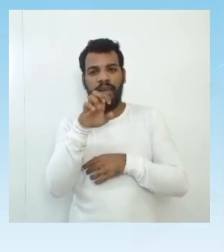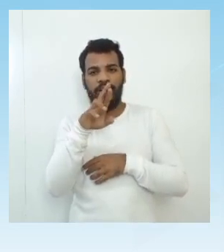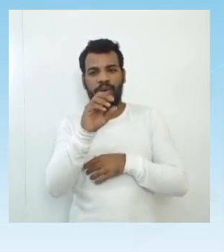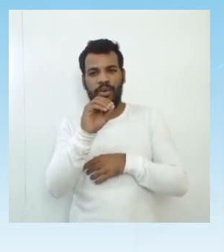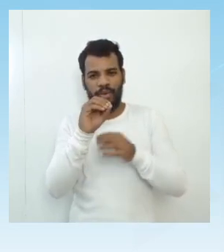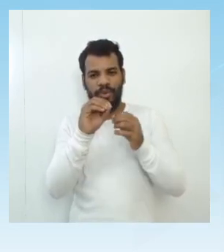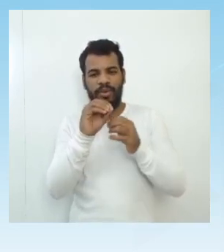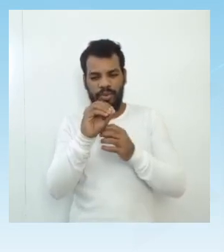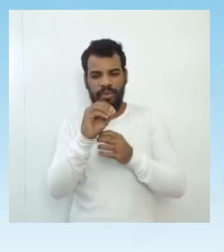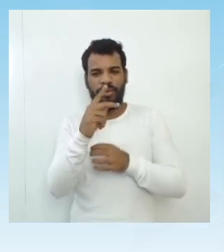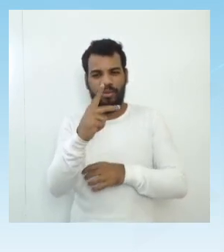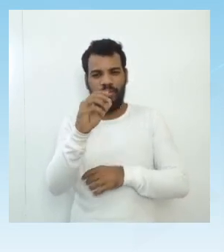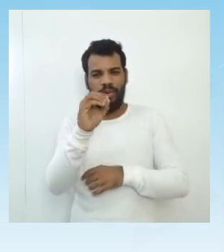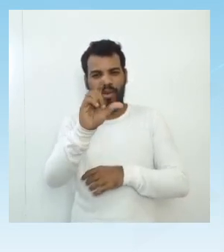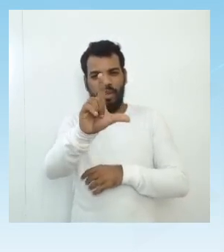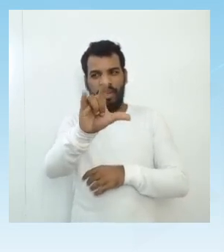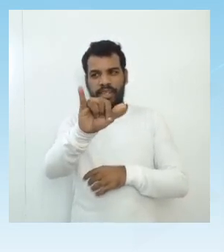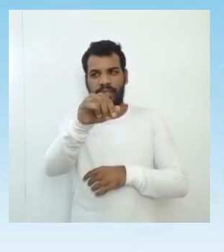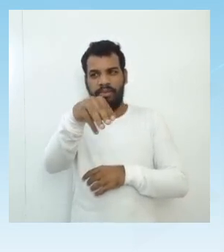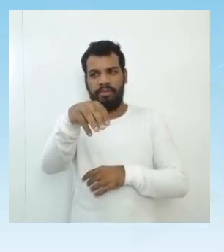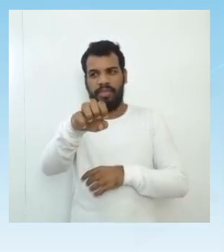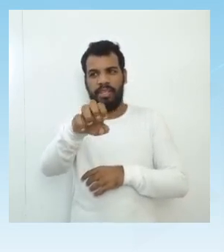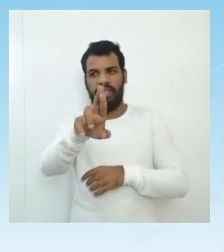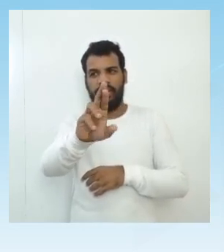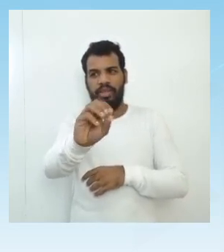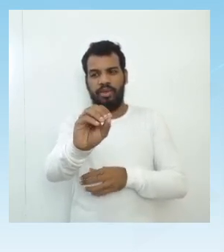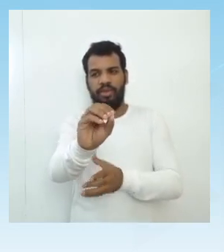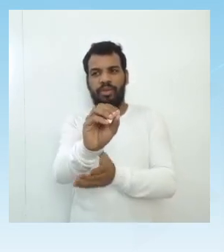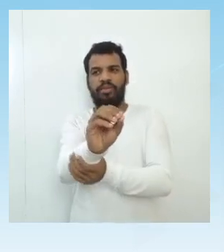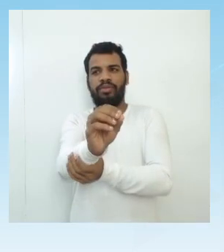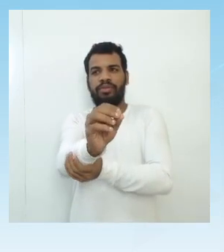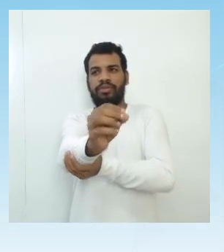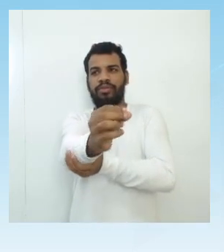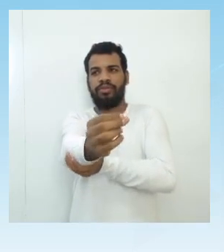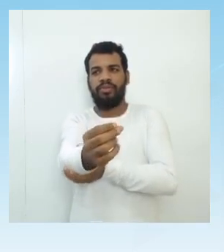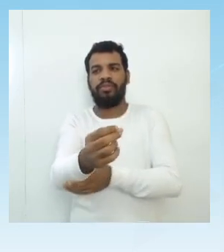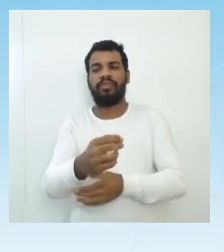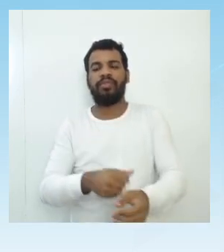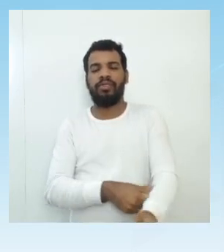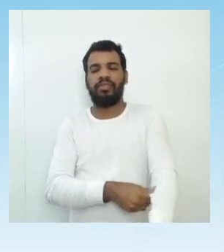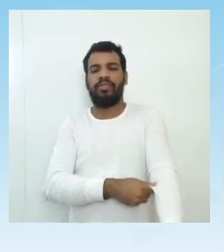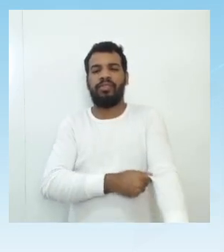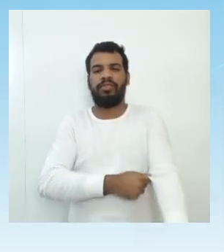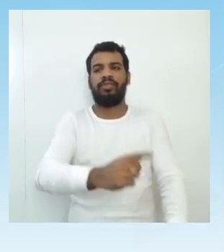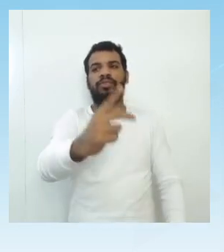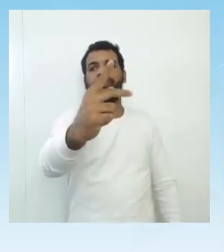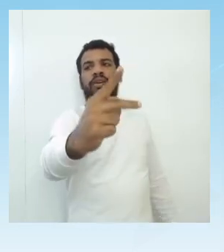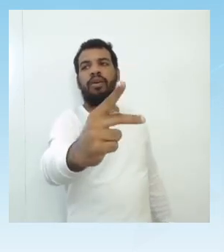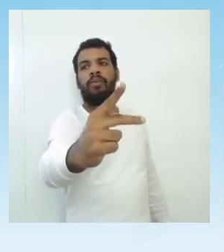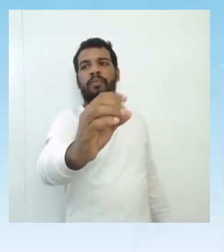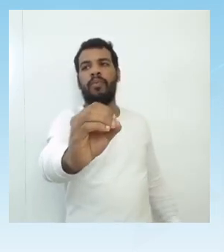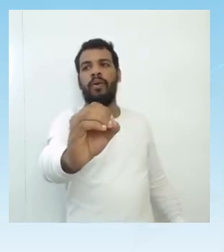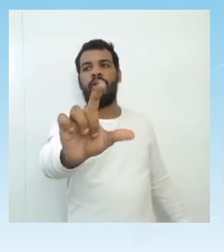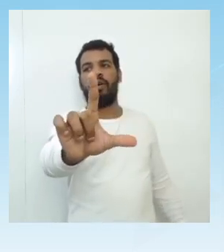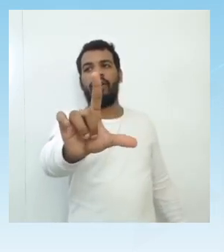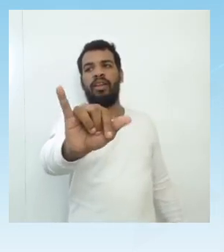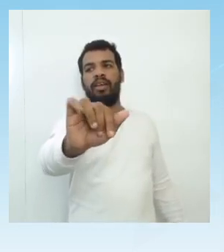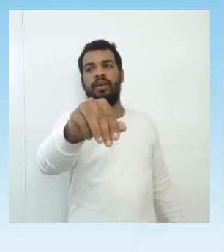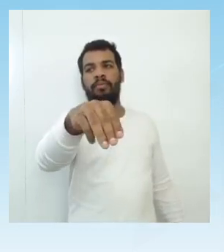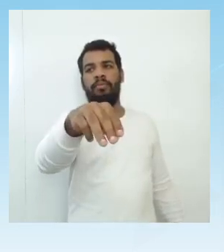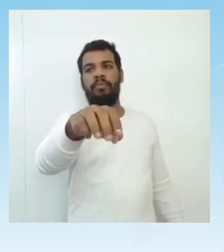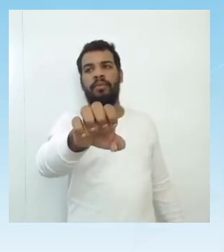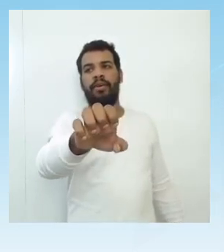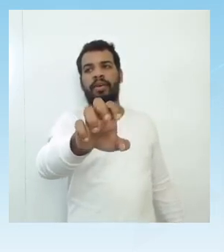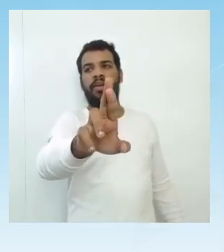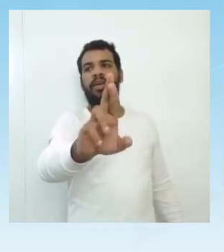papel anteriormente feito pelos pesados involucros metálicos. Dentre as propriedades